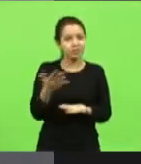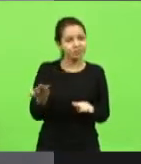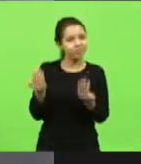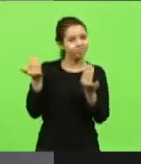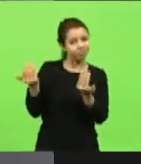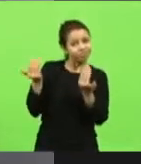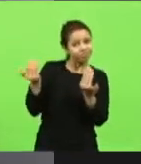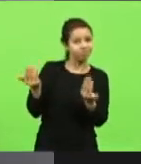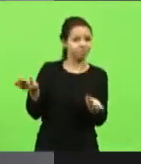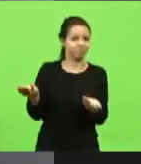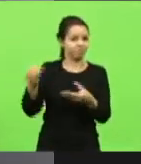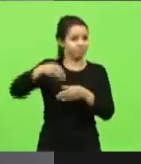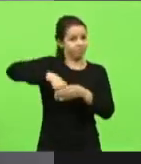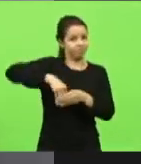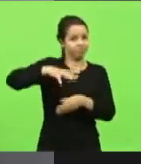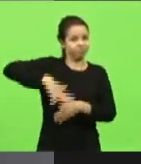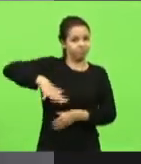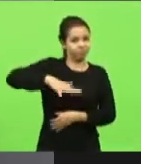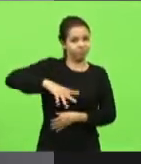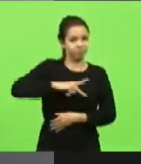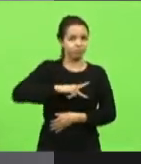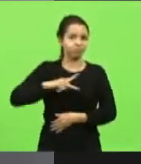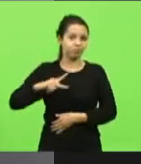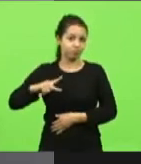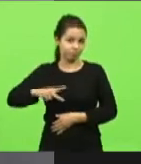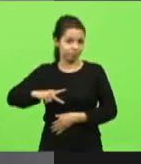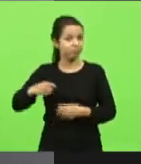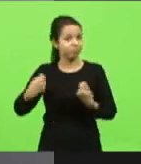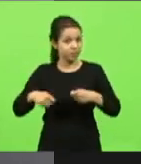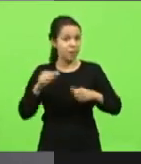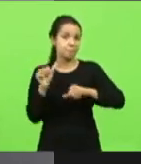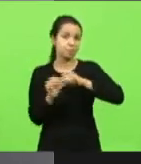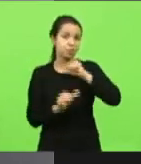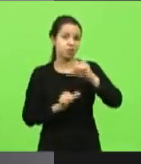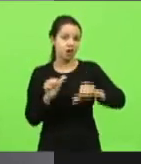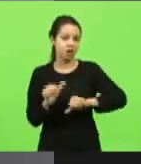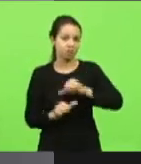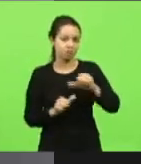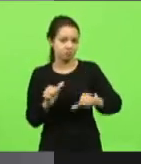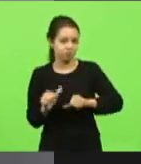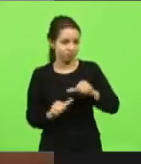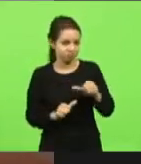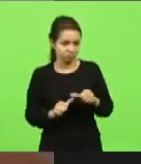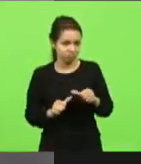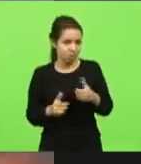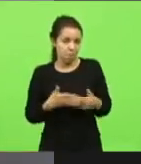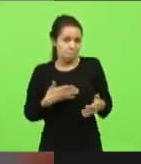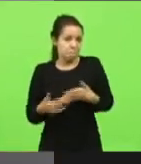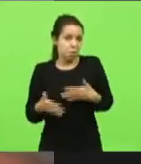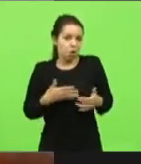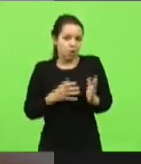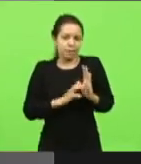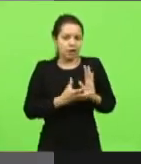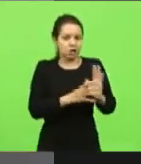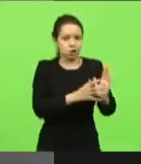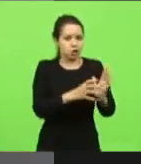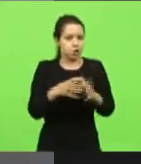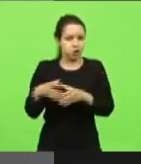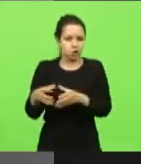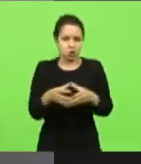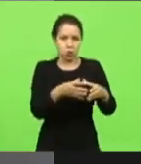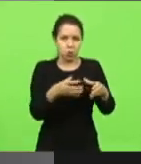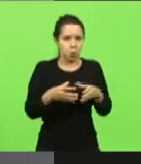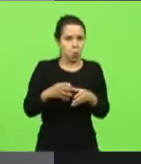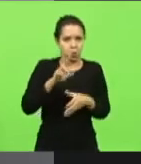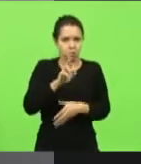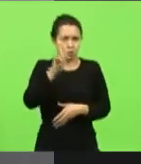serviço público ela precisa mudar não importa que partido que está dirigindo o estado quem